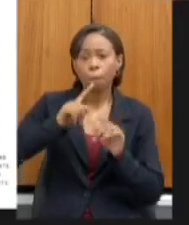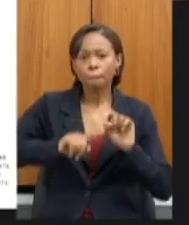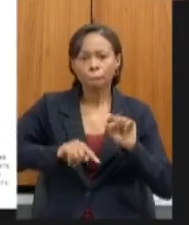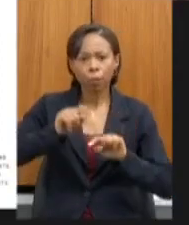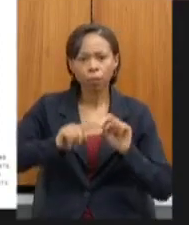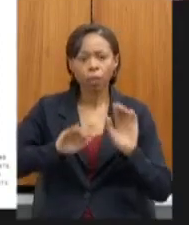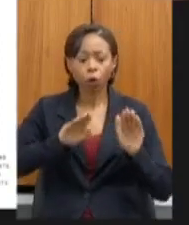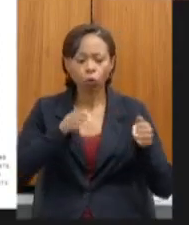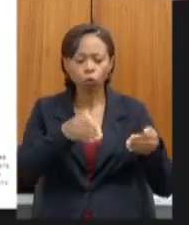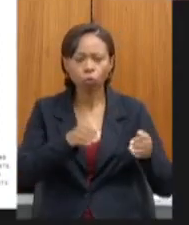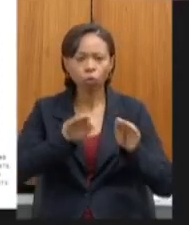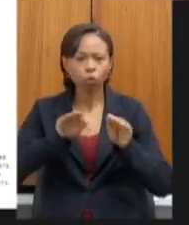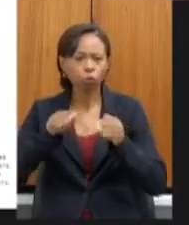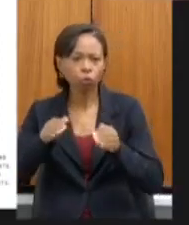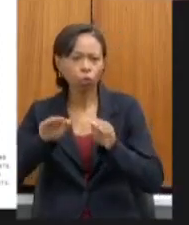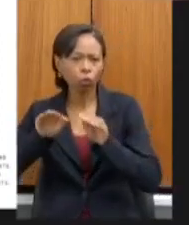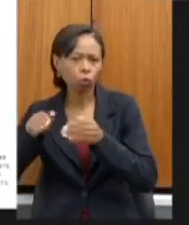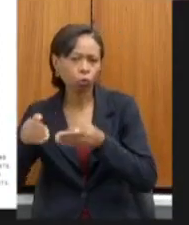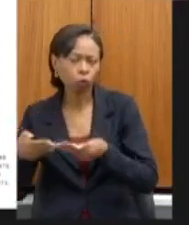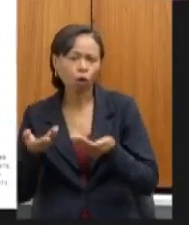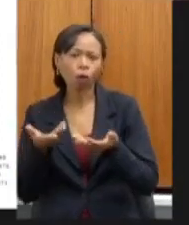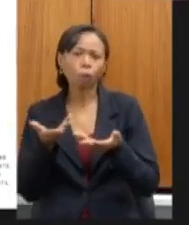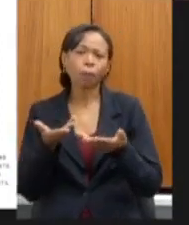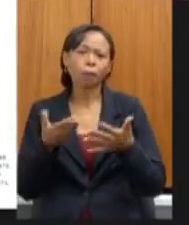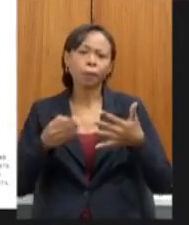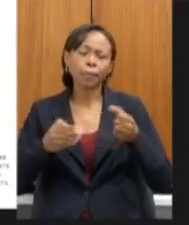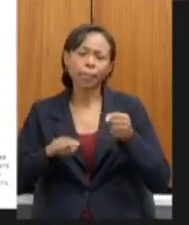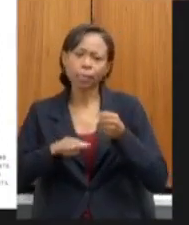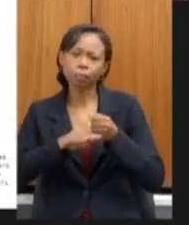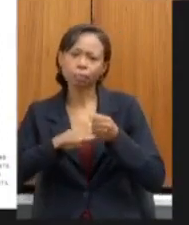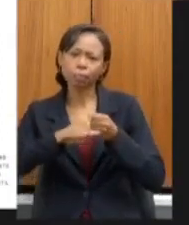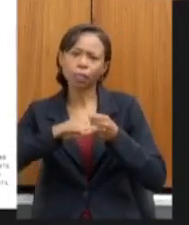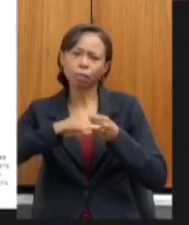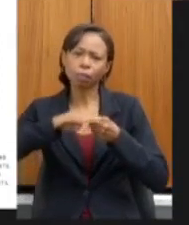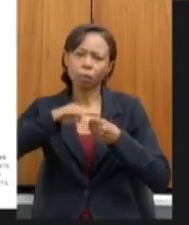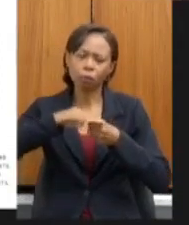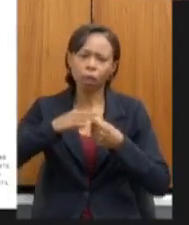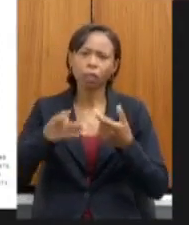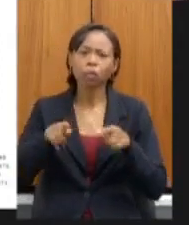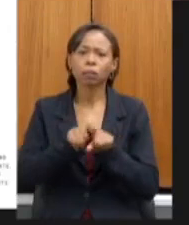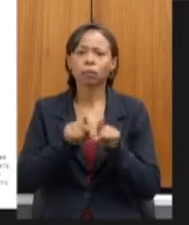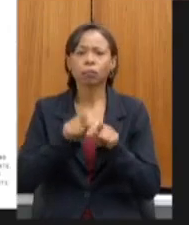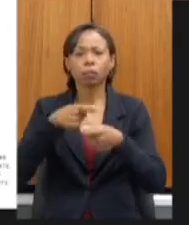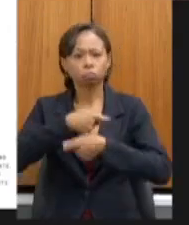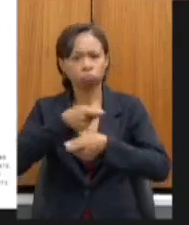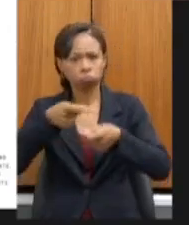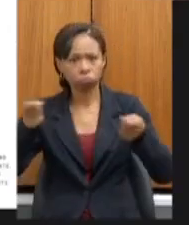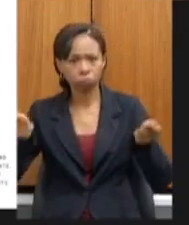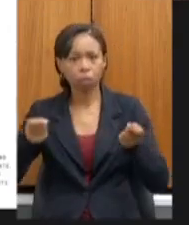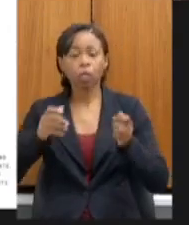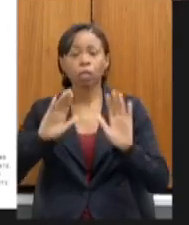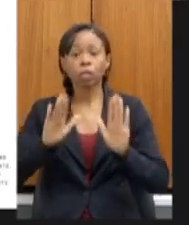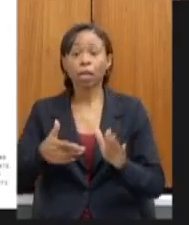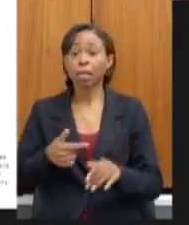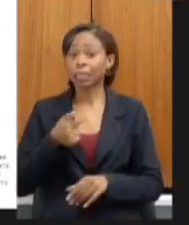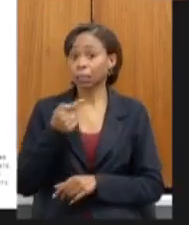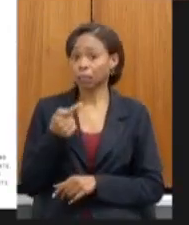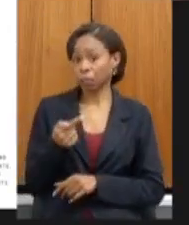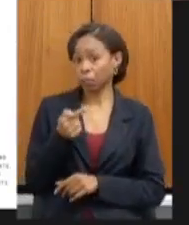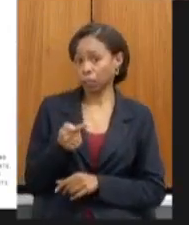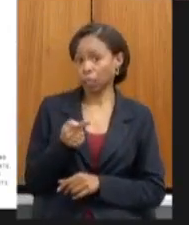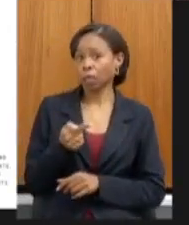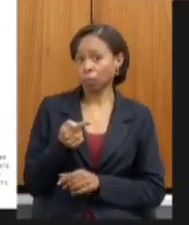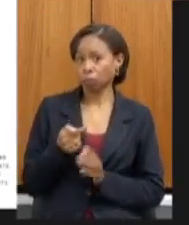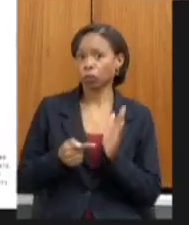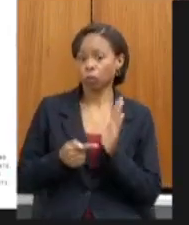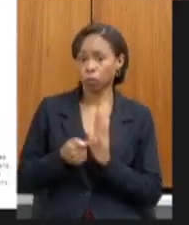anos de escolaridade e das modalidades de ensino a produção e distribuição já tem sete edições isso é muito